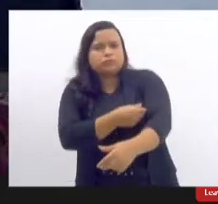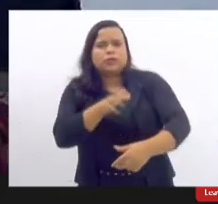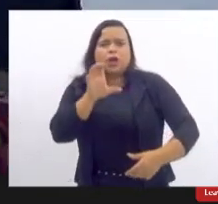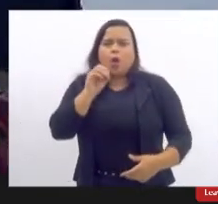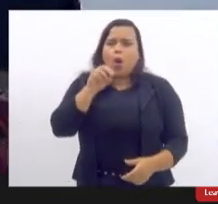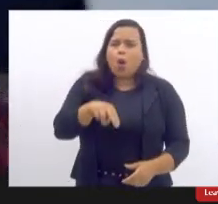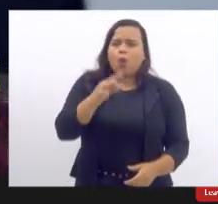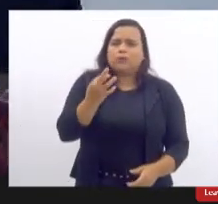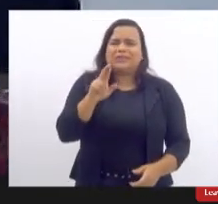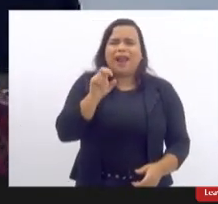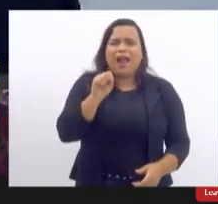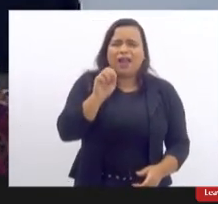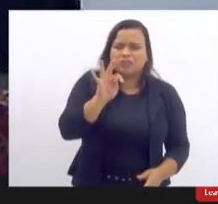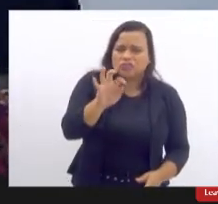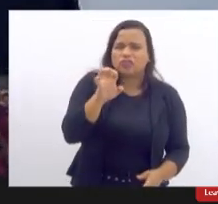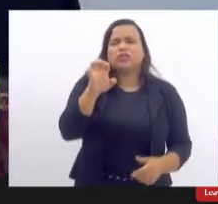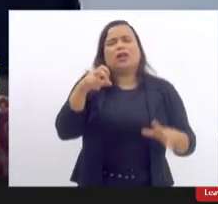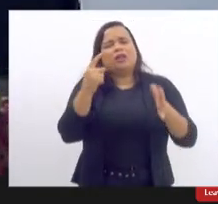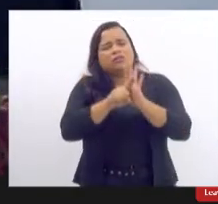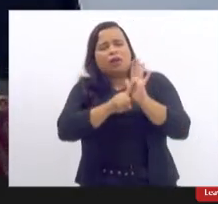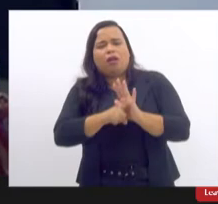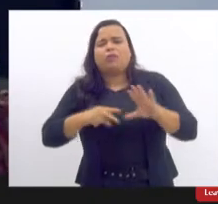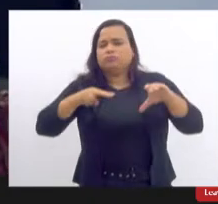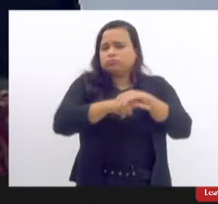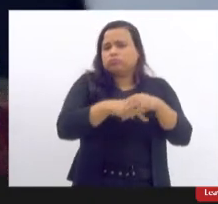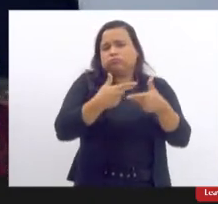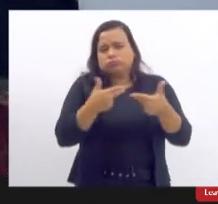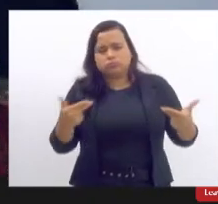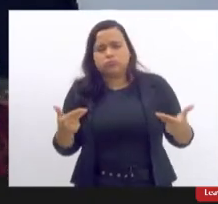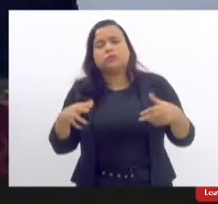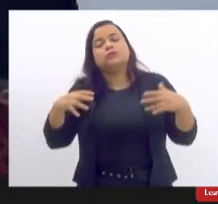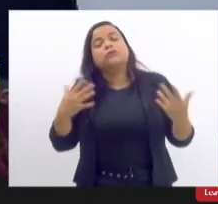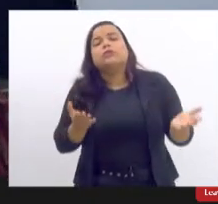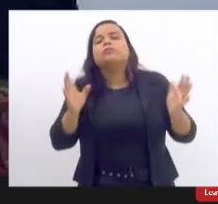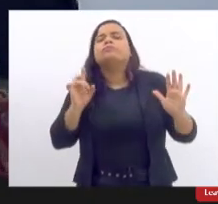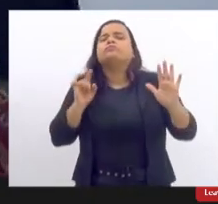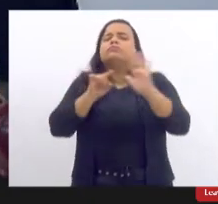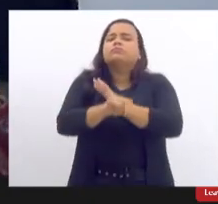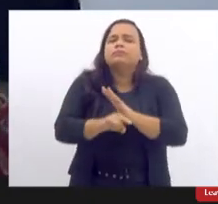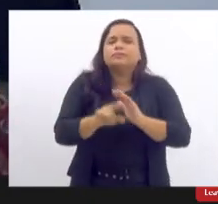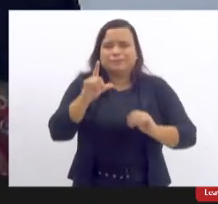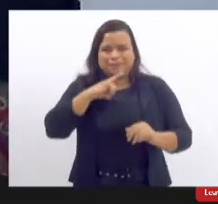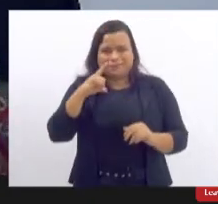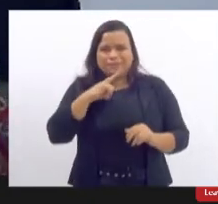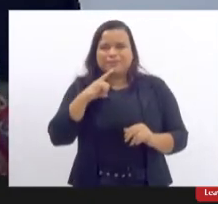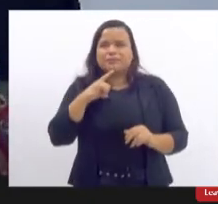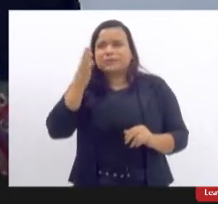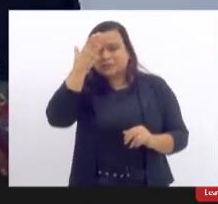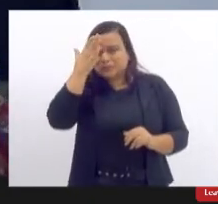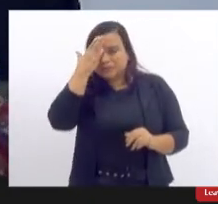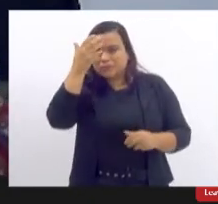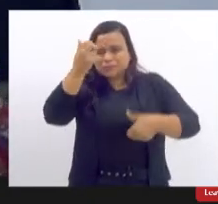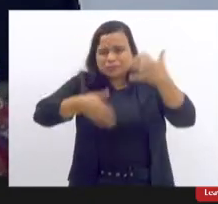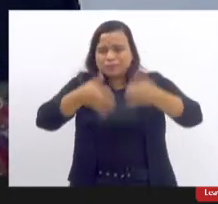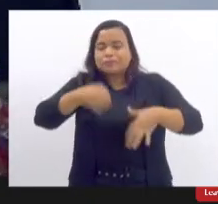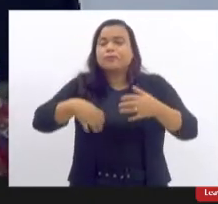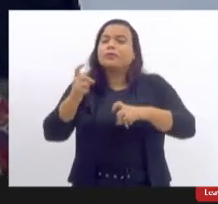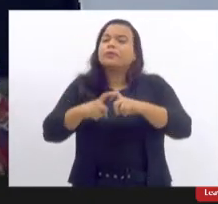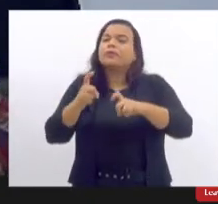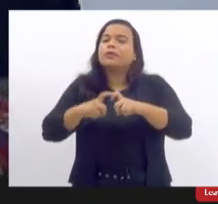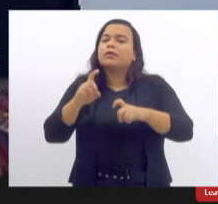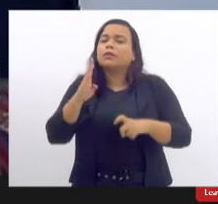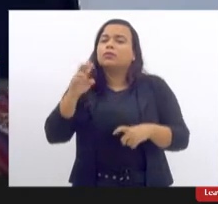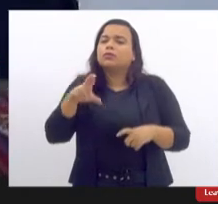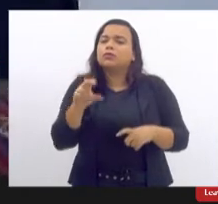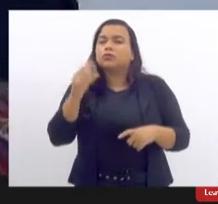então a minha pergunta concreta antes de continuar a rodar a palavra eu estou nesses dois pontos